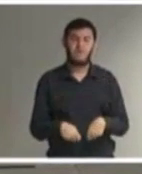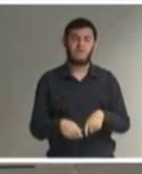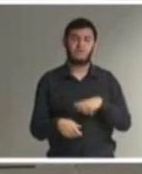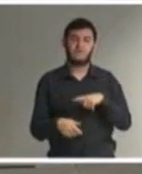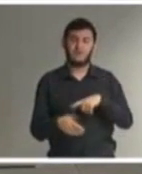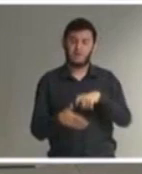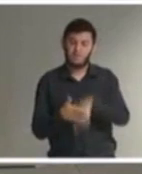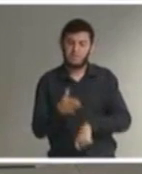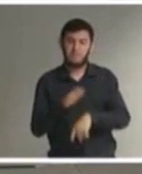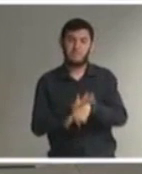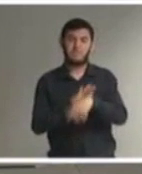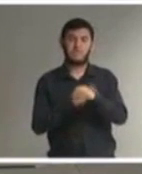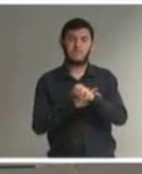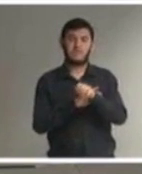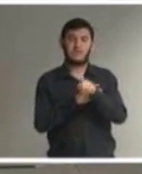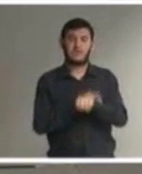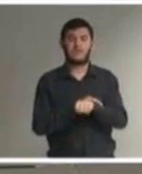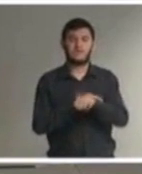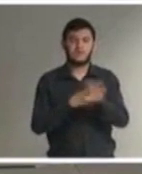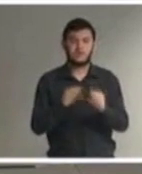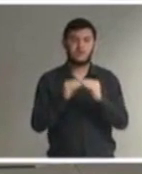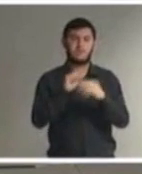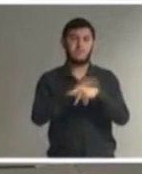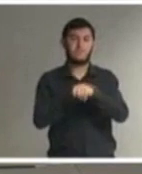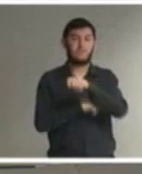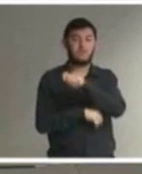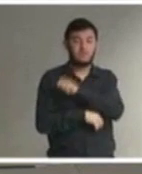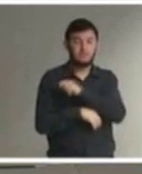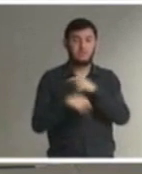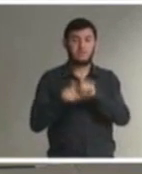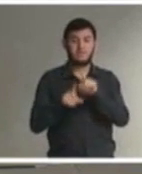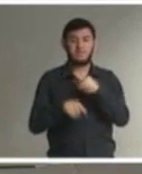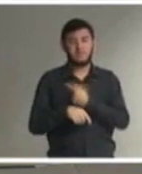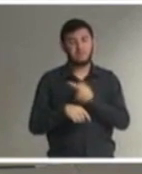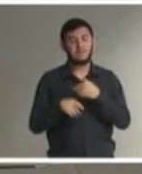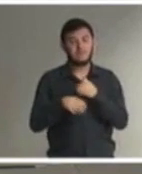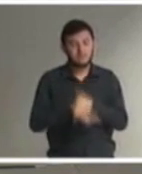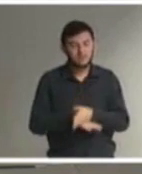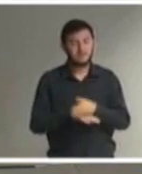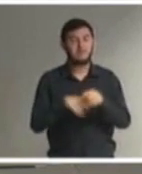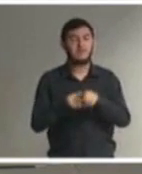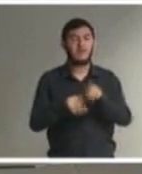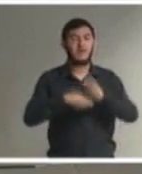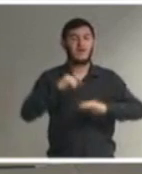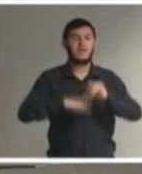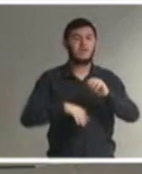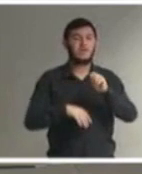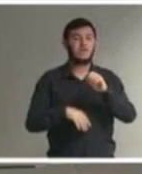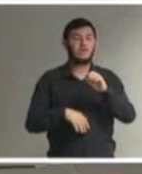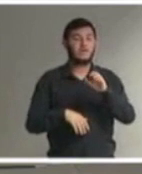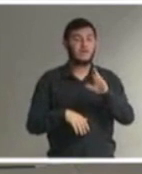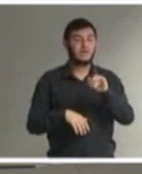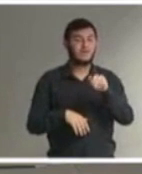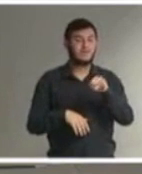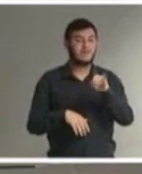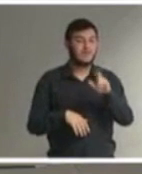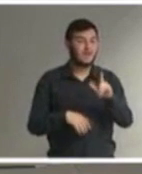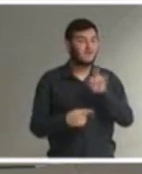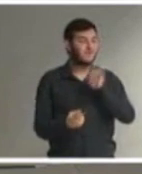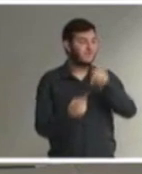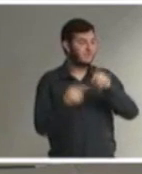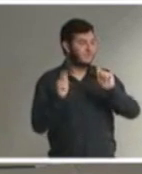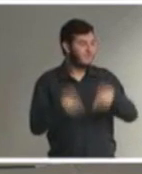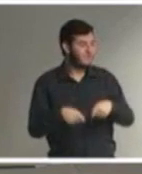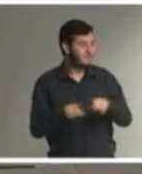tanto é que agora já entrando na ação criminal para finalizar a taxa extra entrou